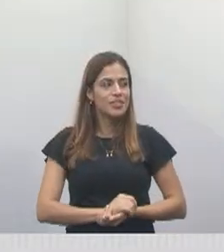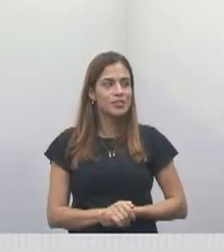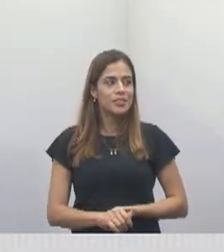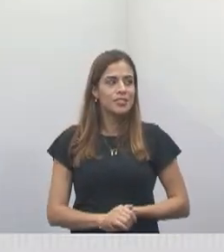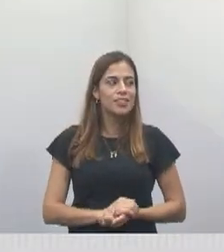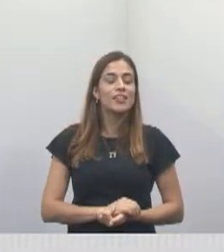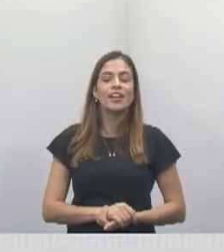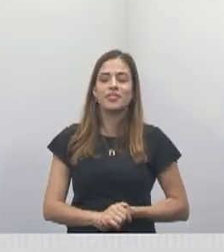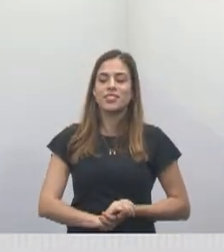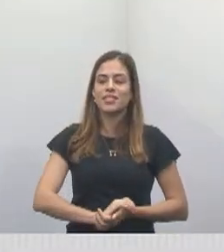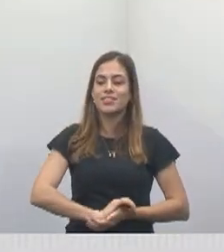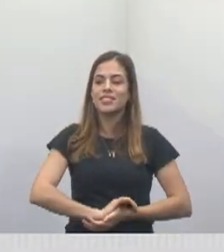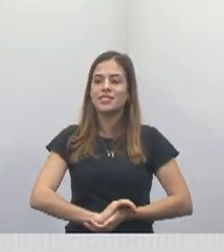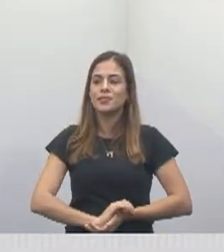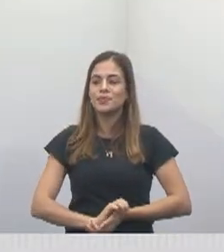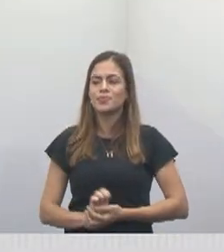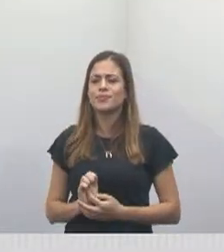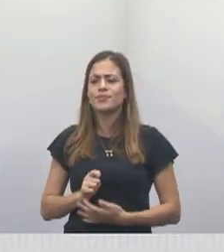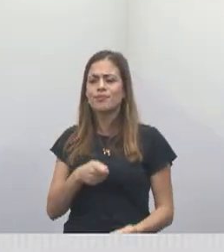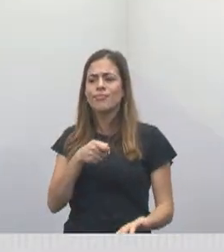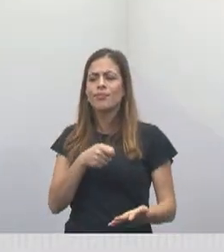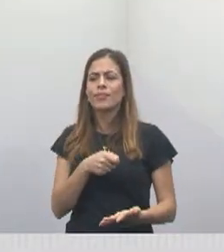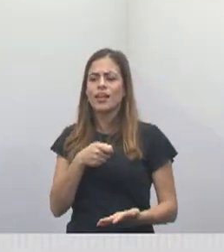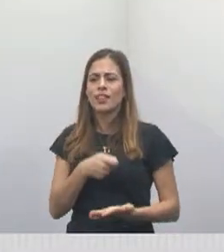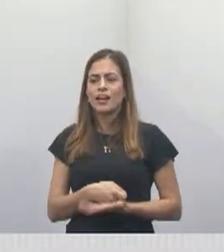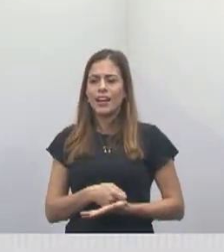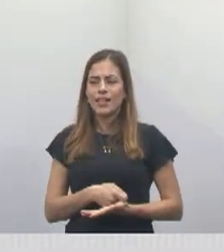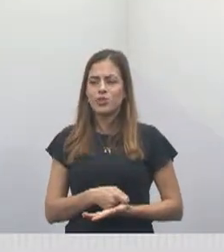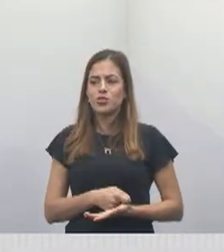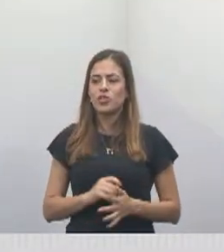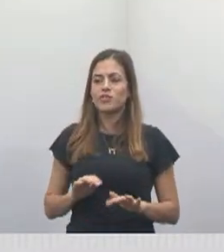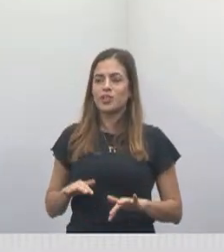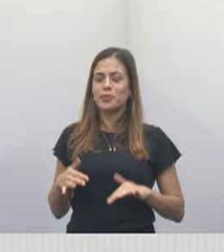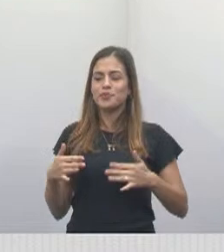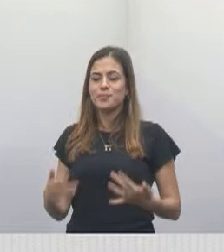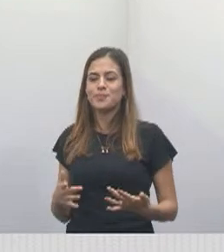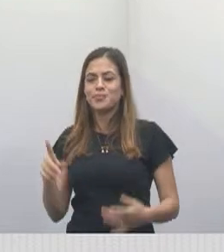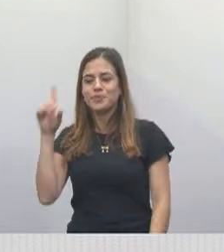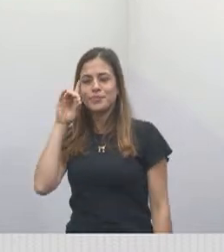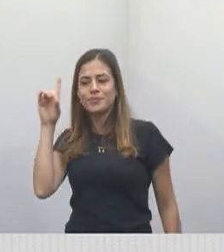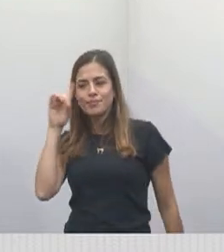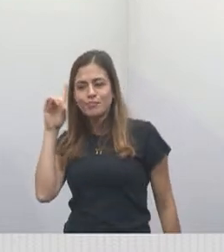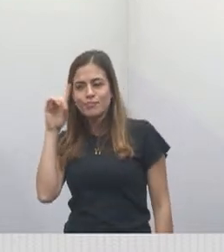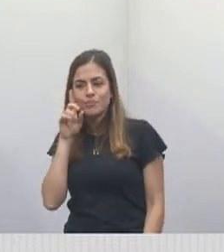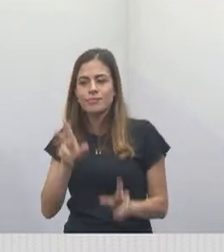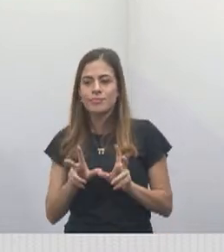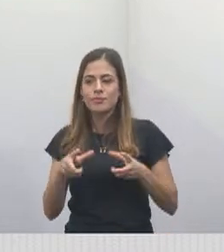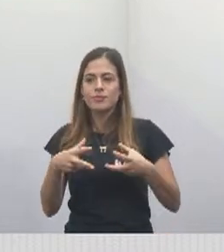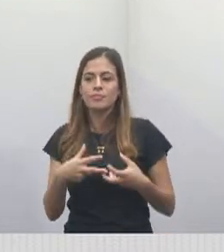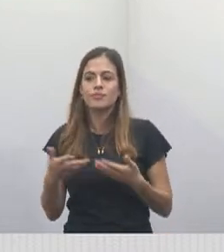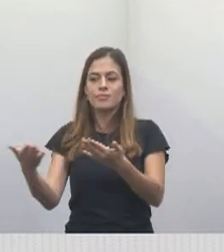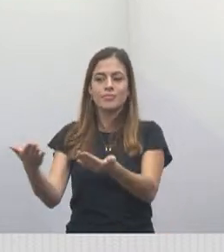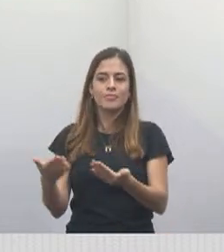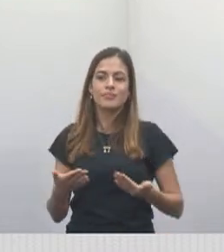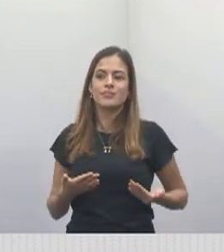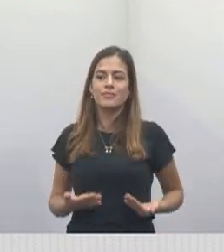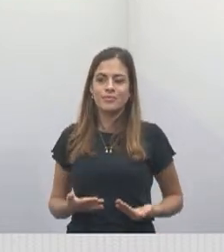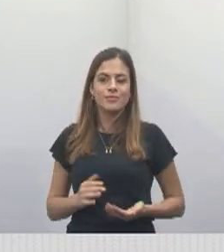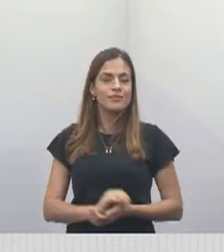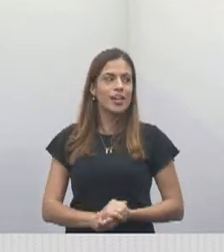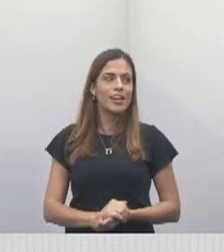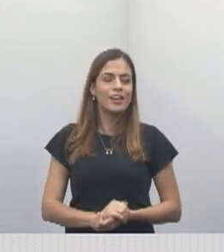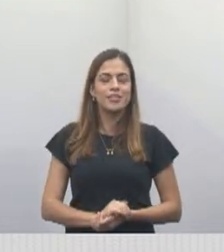É duro, doutor Elton, a gente no dia a dia aqui na Câmara Municipal receber pessoas com câncer,